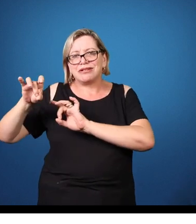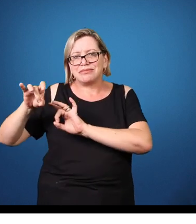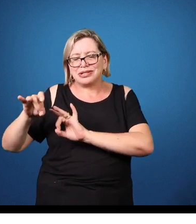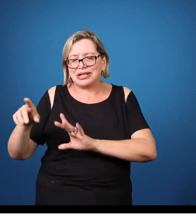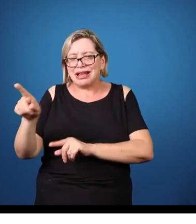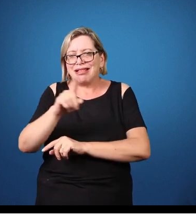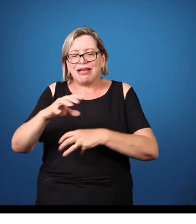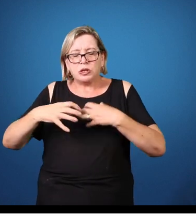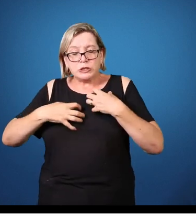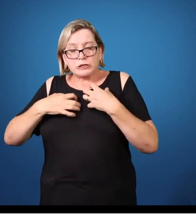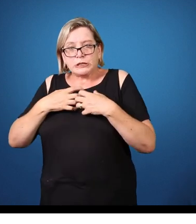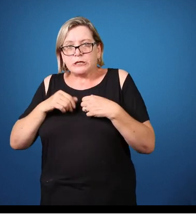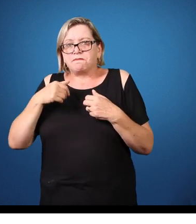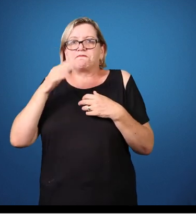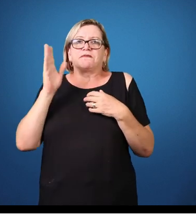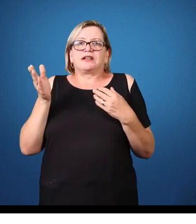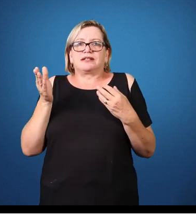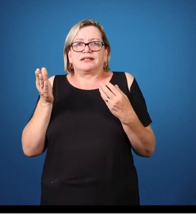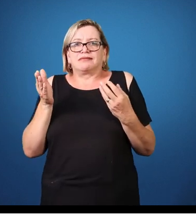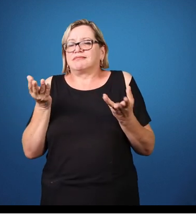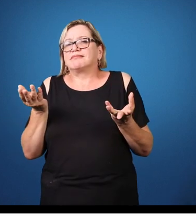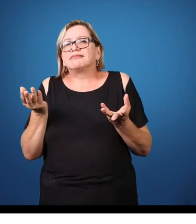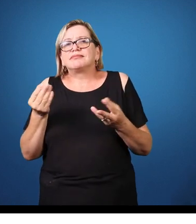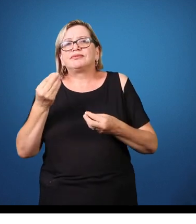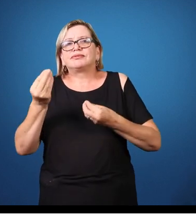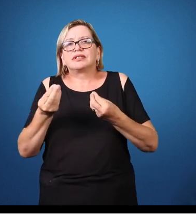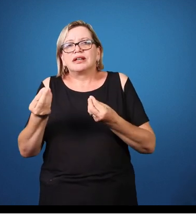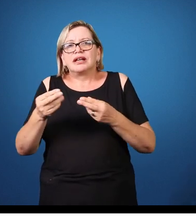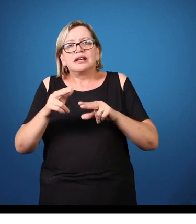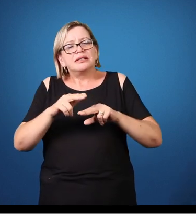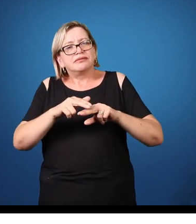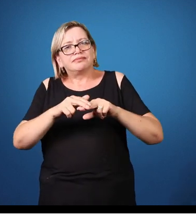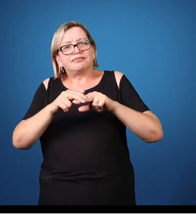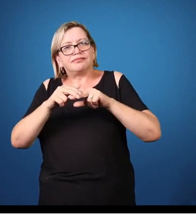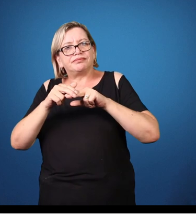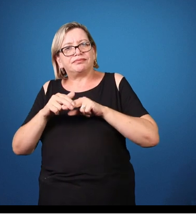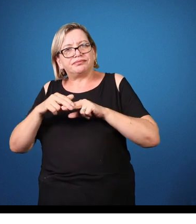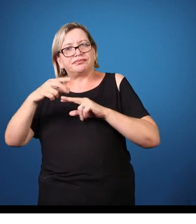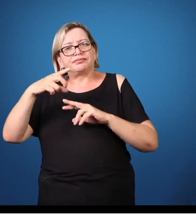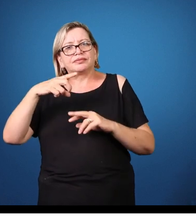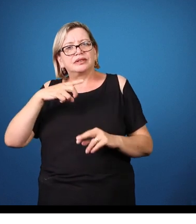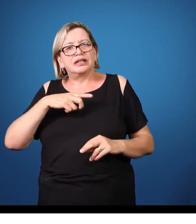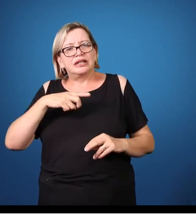as artimanhas, as soluções e estratégias do próprio professor.